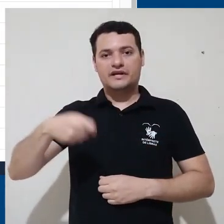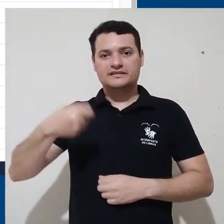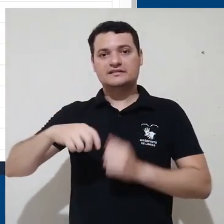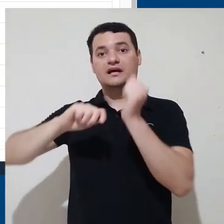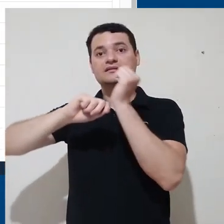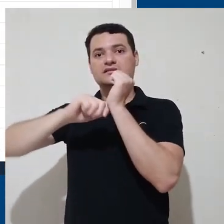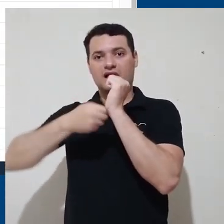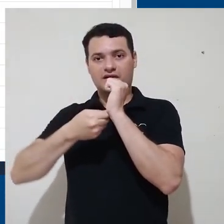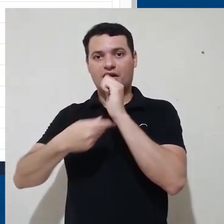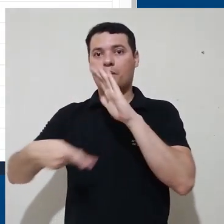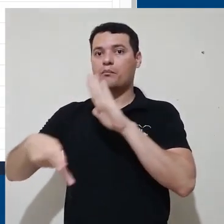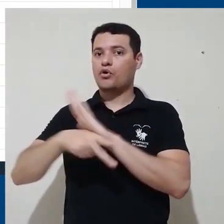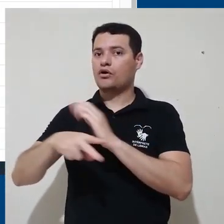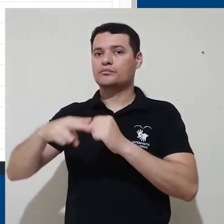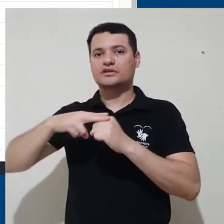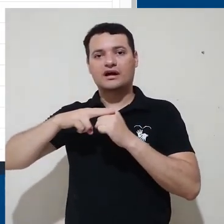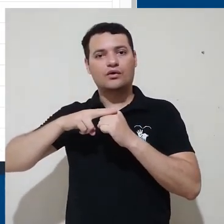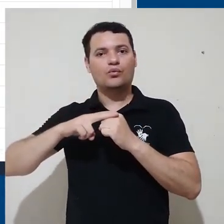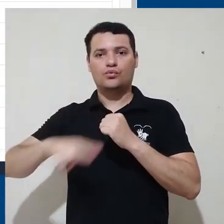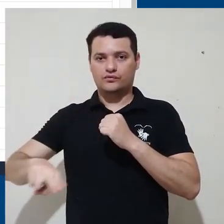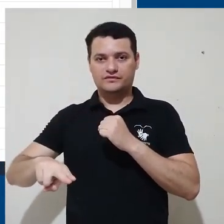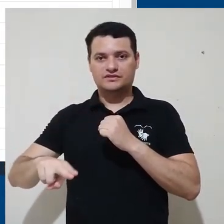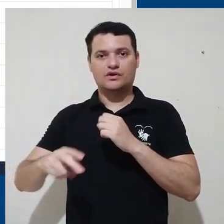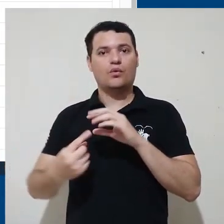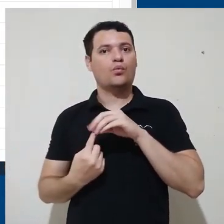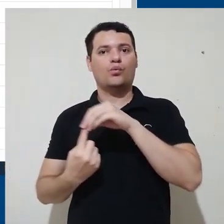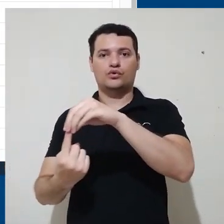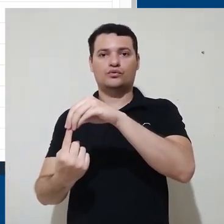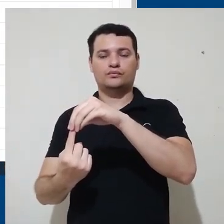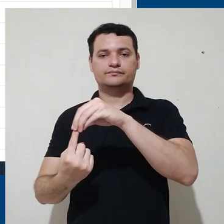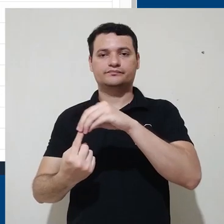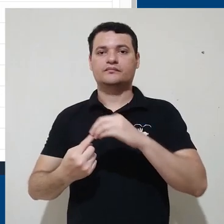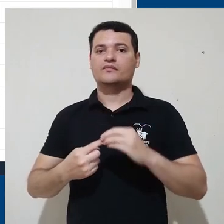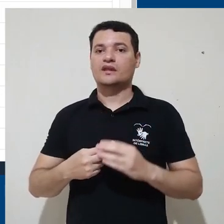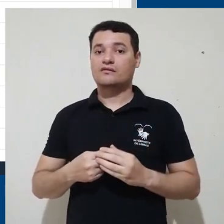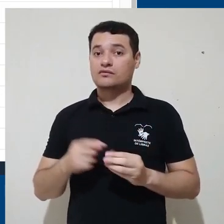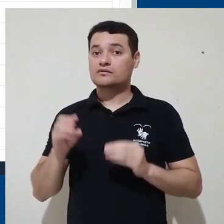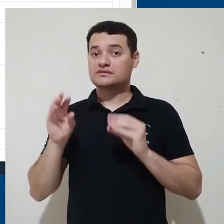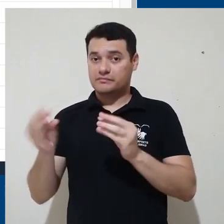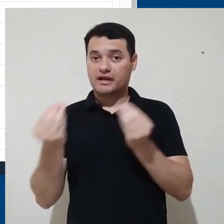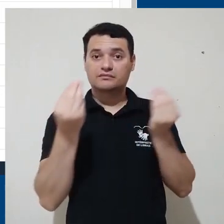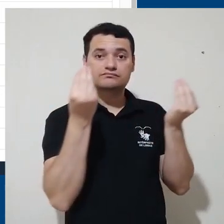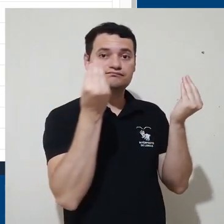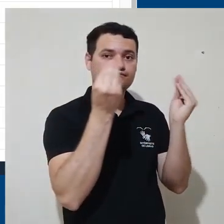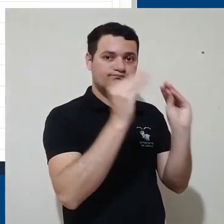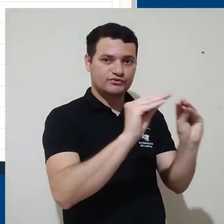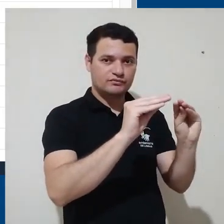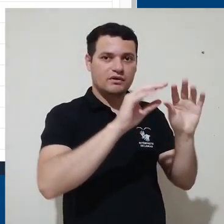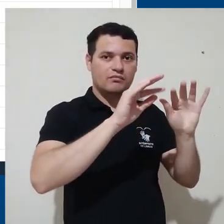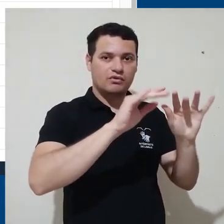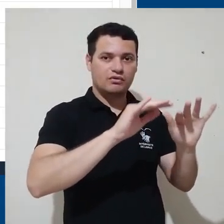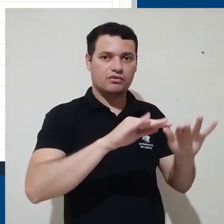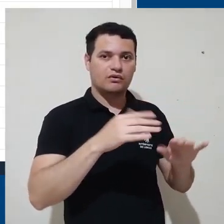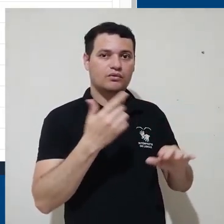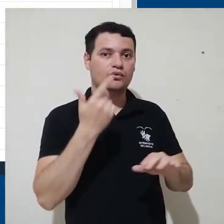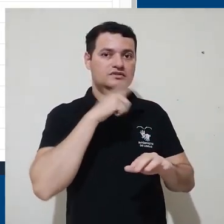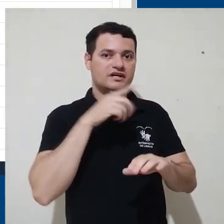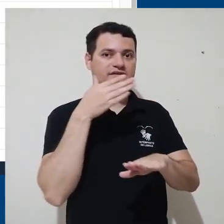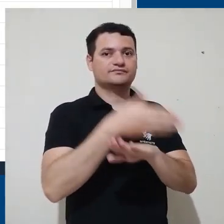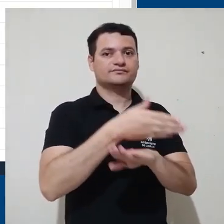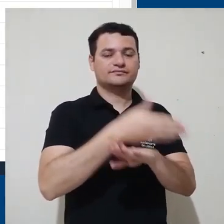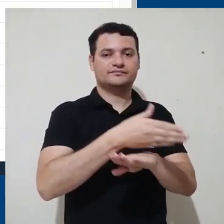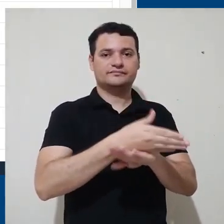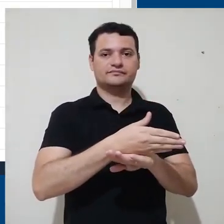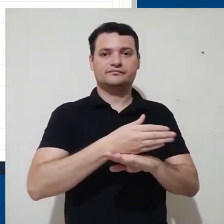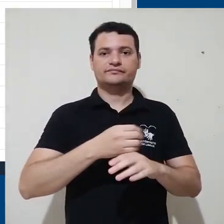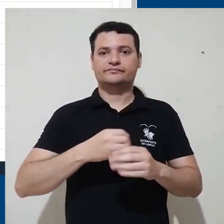plataforma é preciso ter um login único da UFIS. Com ele em mãos, aí sim